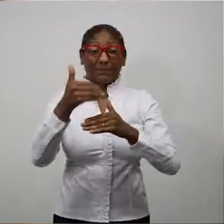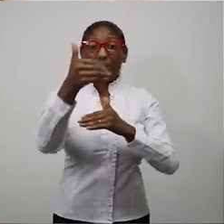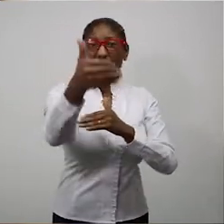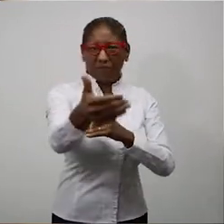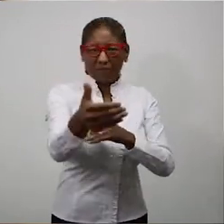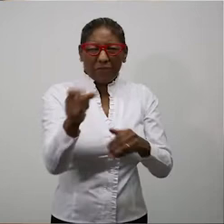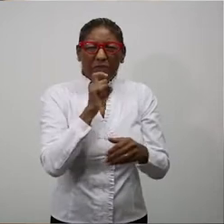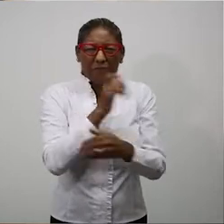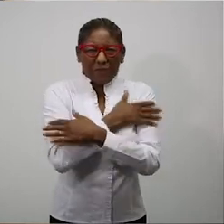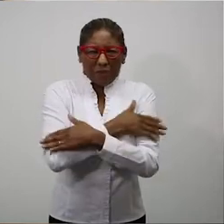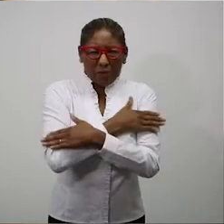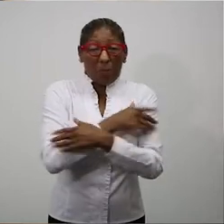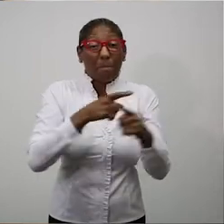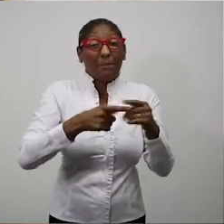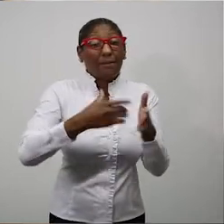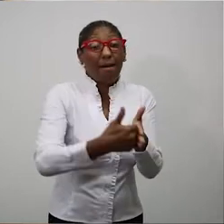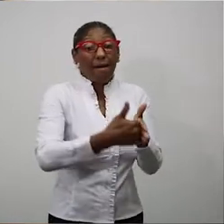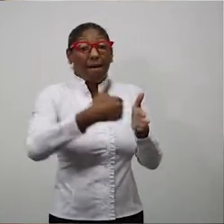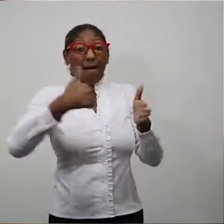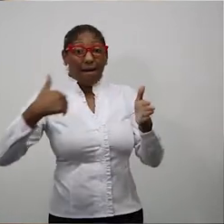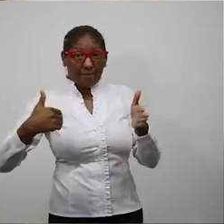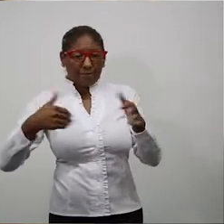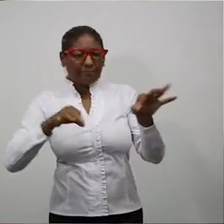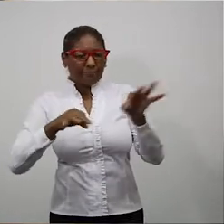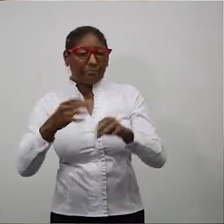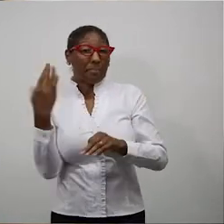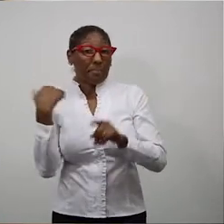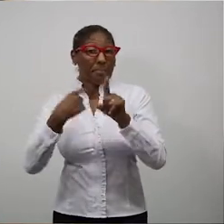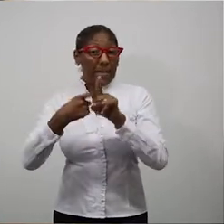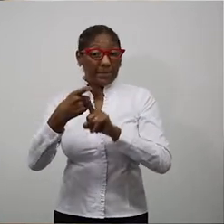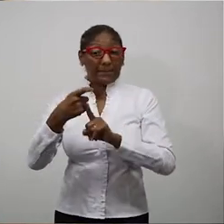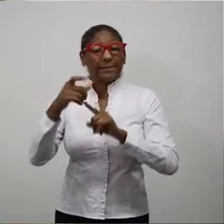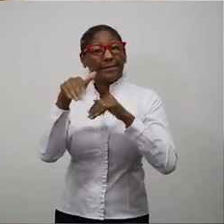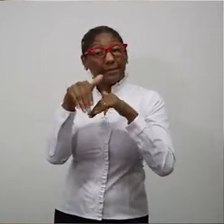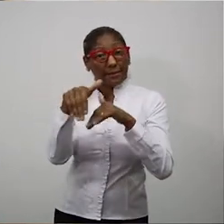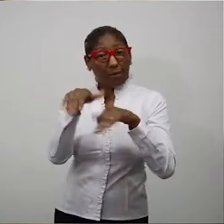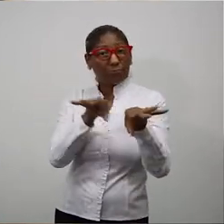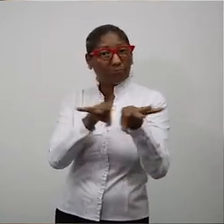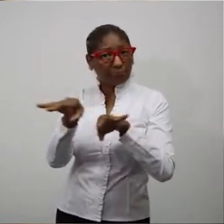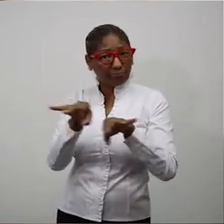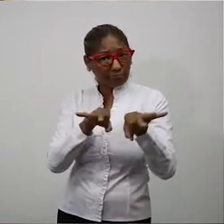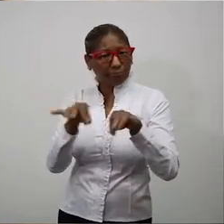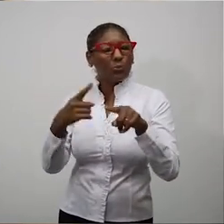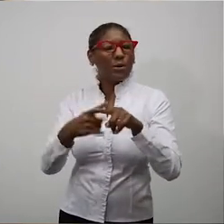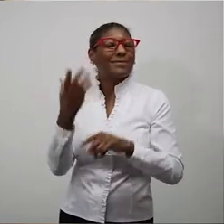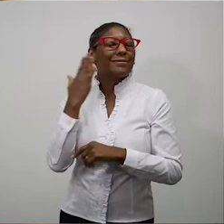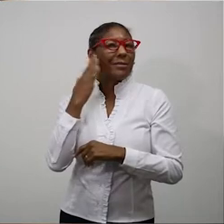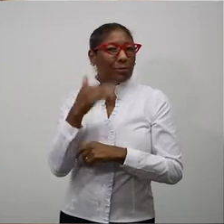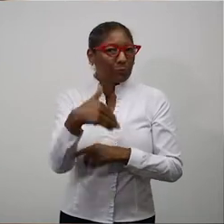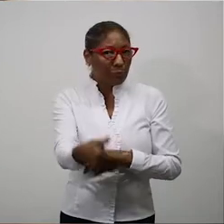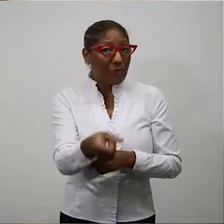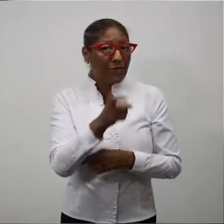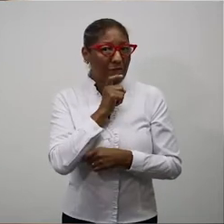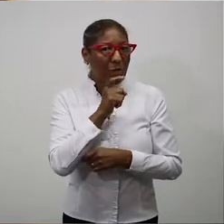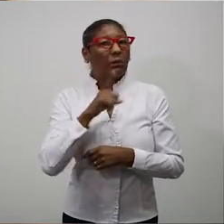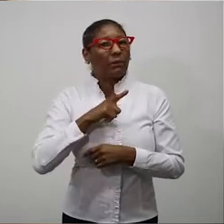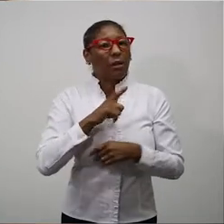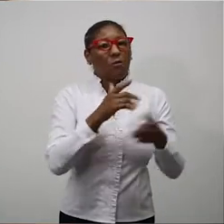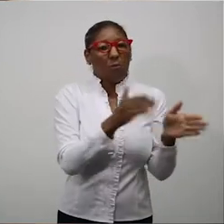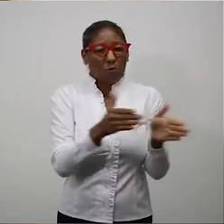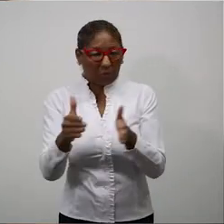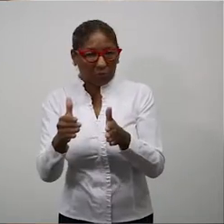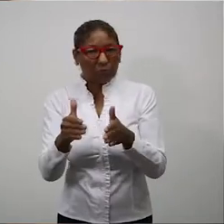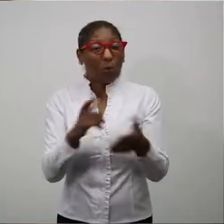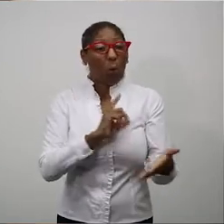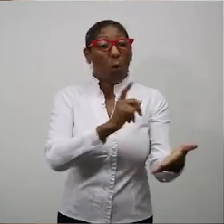frente. E, em relação a isso, a gente já começou medidas lá por setembro, prevendo que isso ia acontecer no nosso inverno. Então, a gente já tem